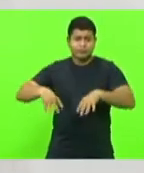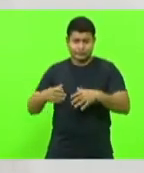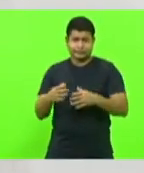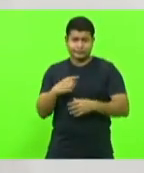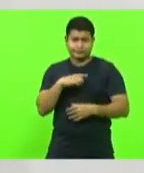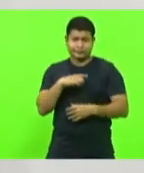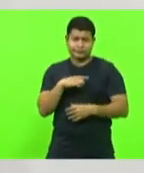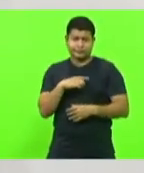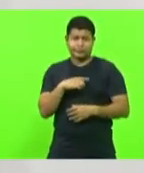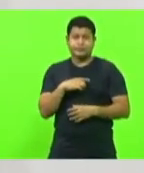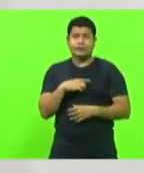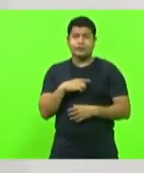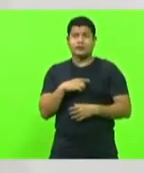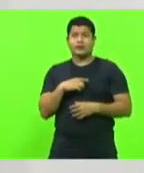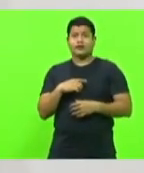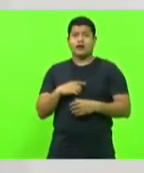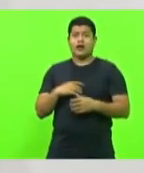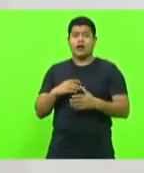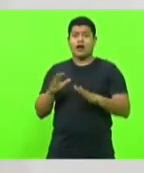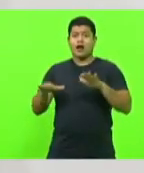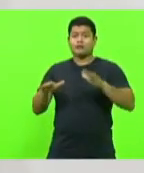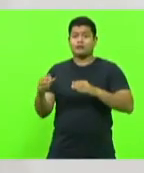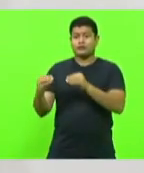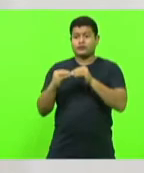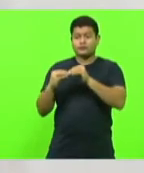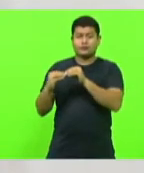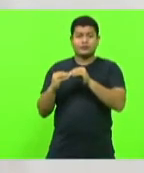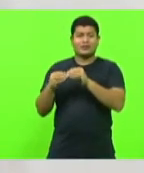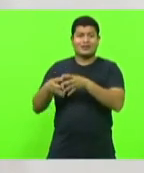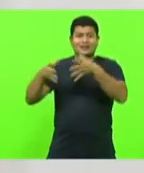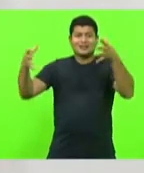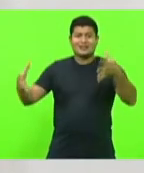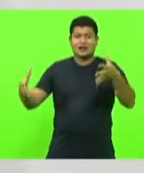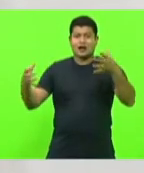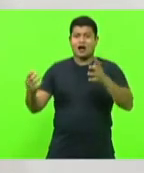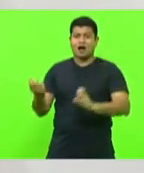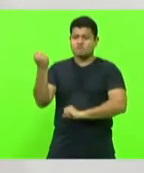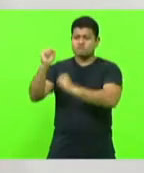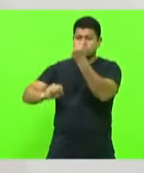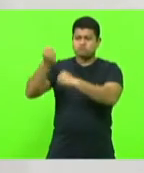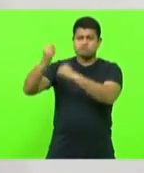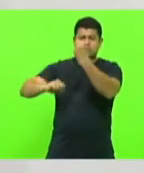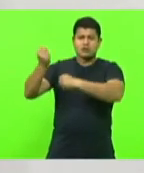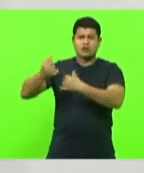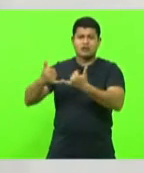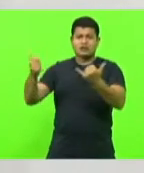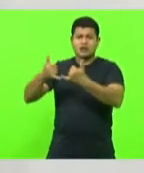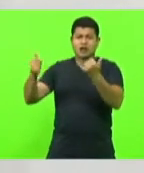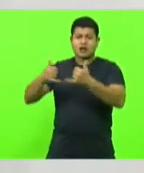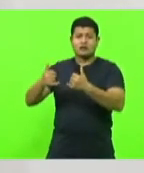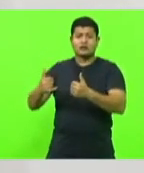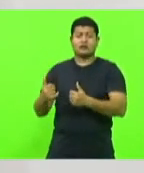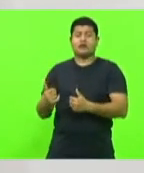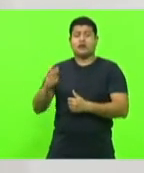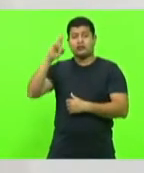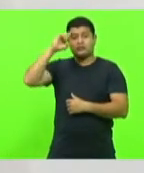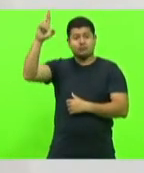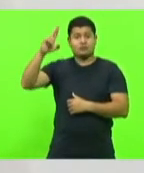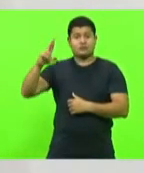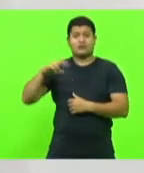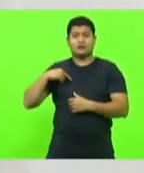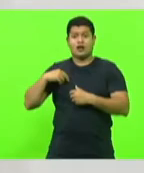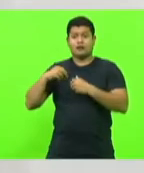vizinhas de grandes usinas hidrelétricas geradoras da maior parte de energia do nosso país, não são